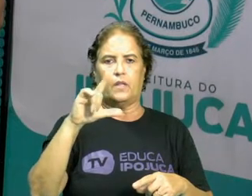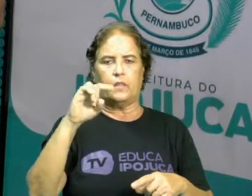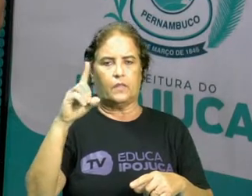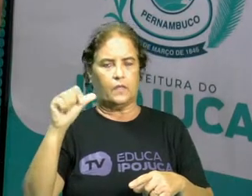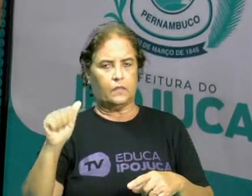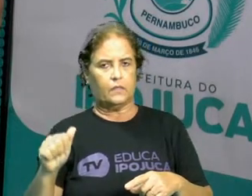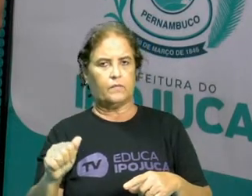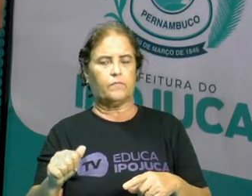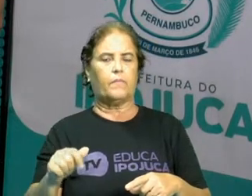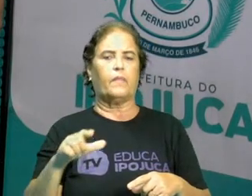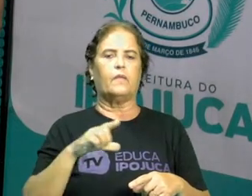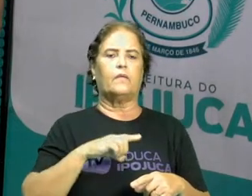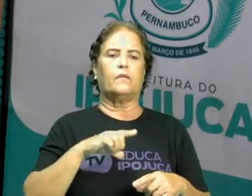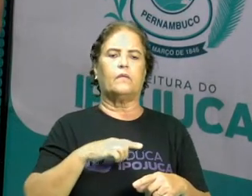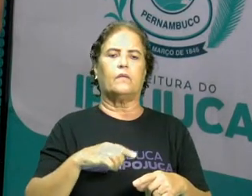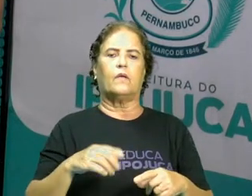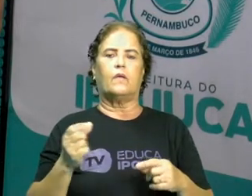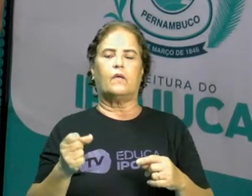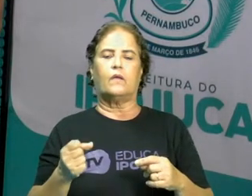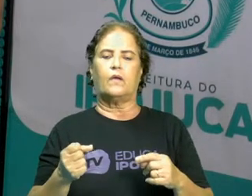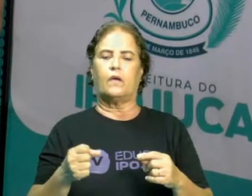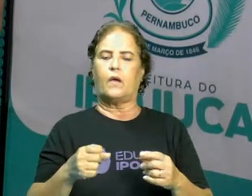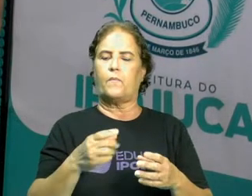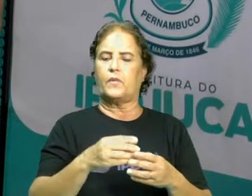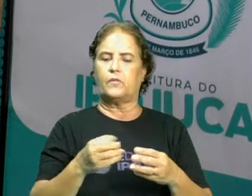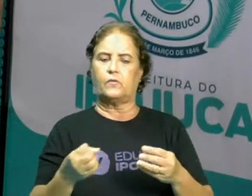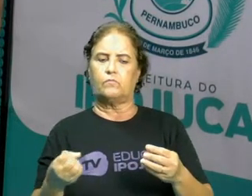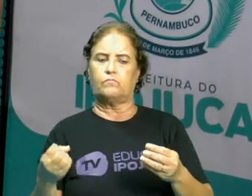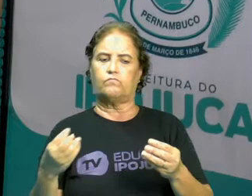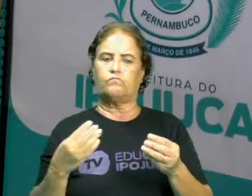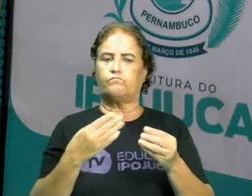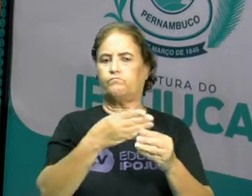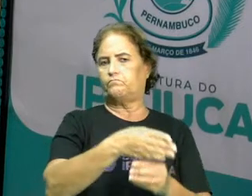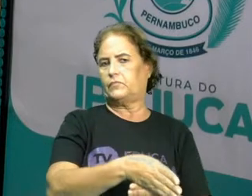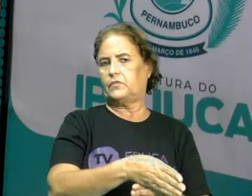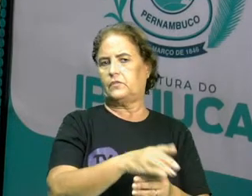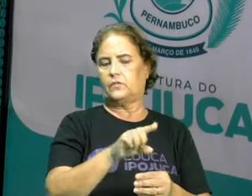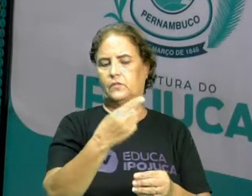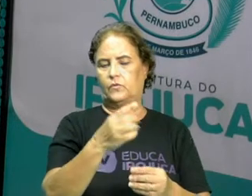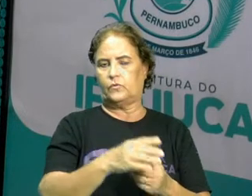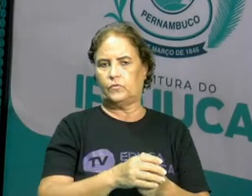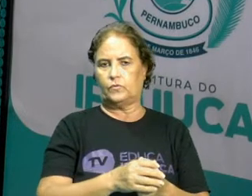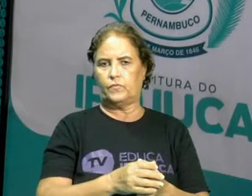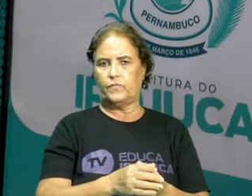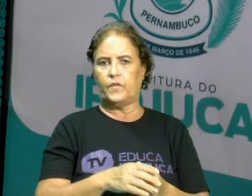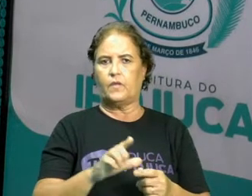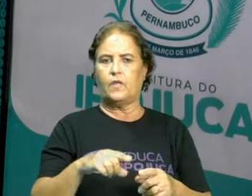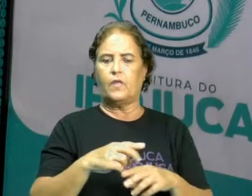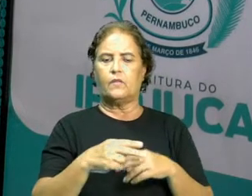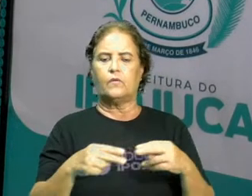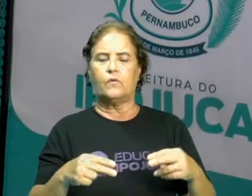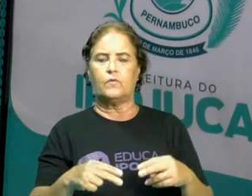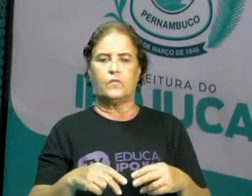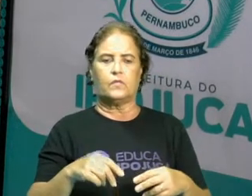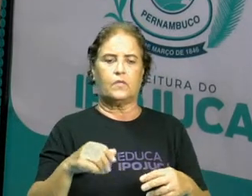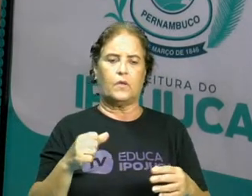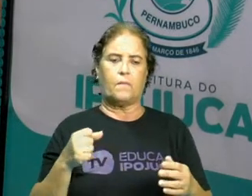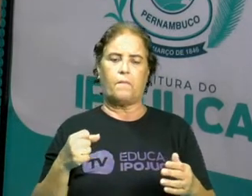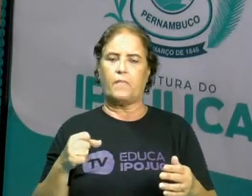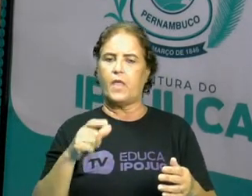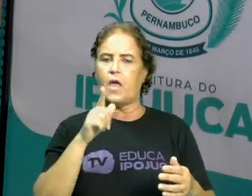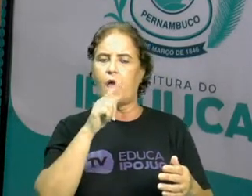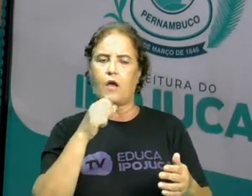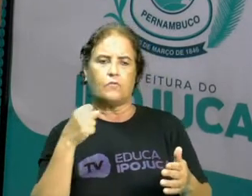deixar passar um determinado líquido. Por exemplo, tem algumas coisas que a gente chama de impermeável. Ou seja, a